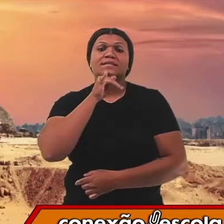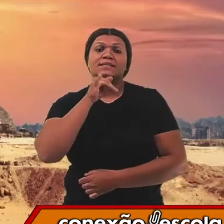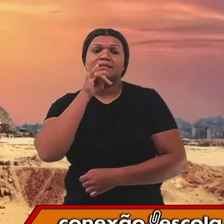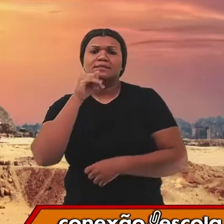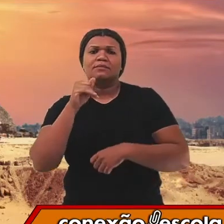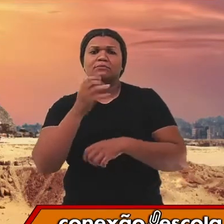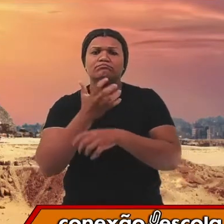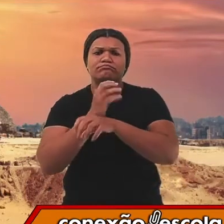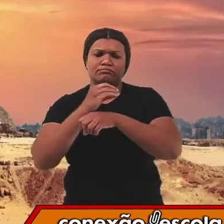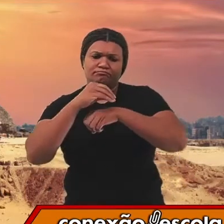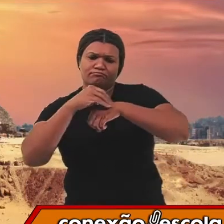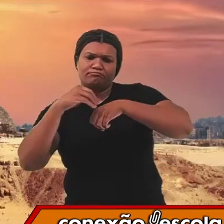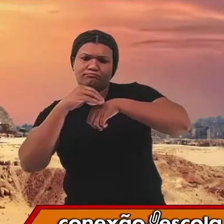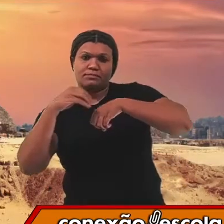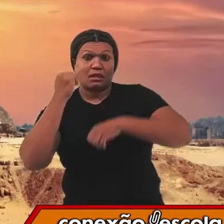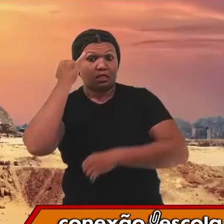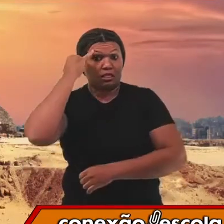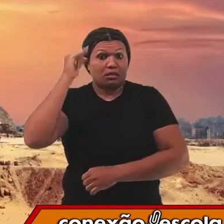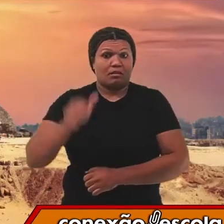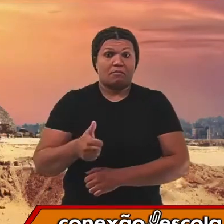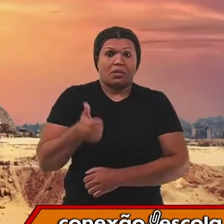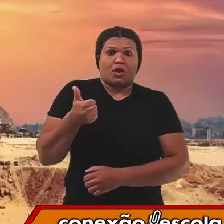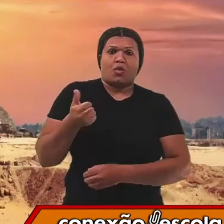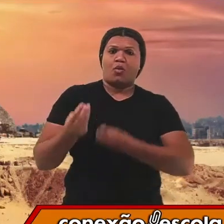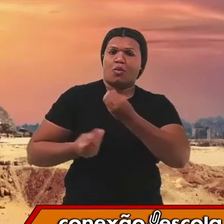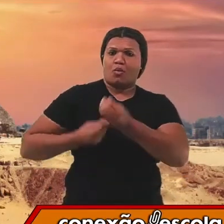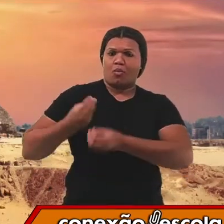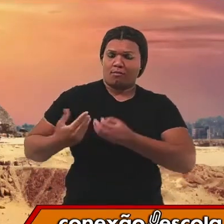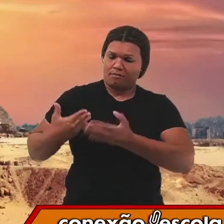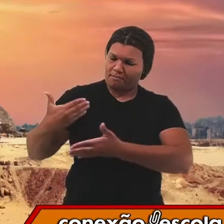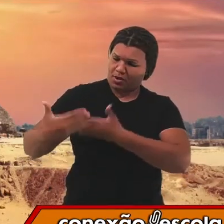uma ideia melhor de como esse processo se dá.